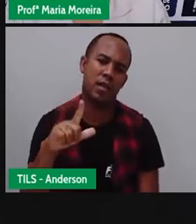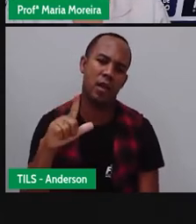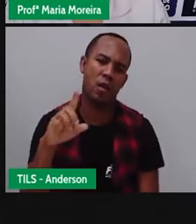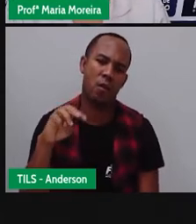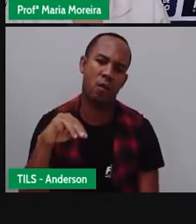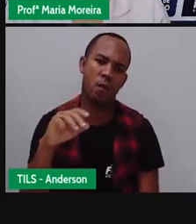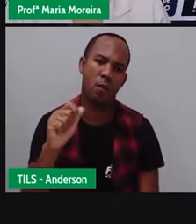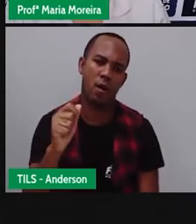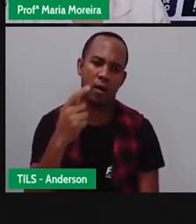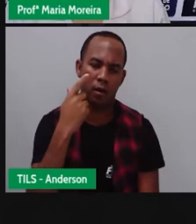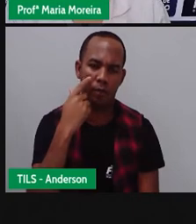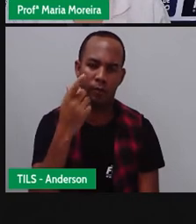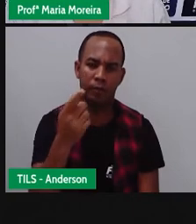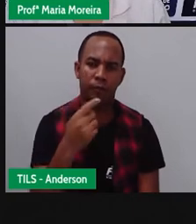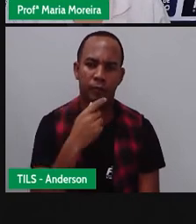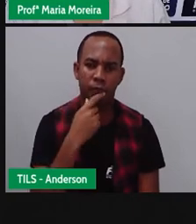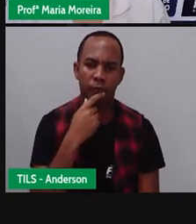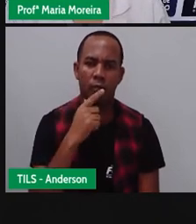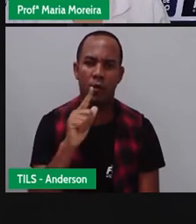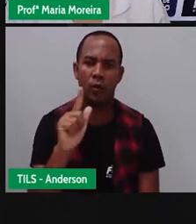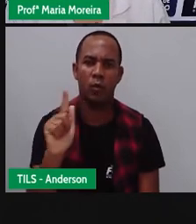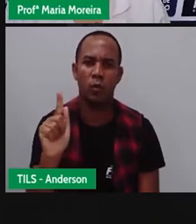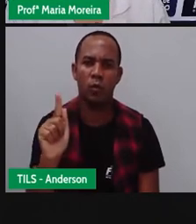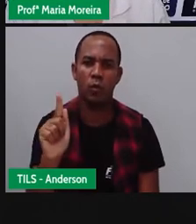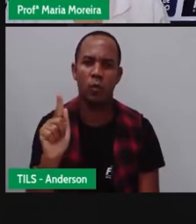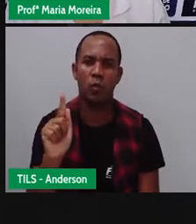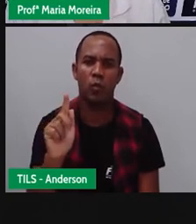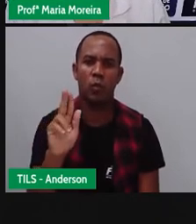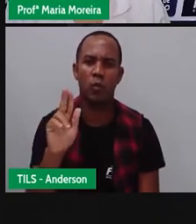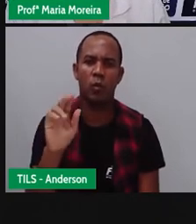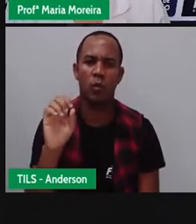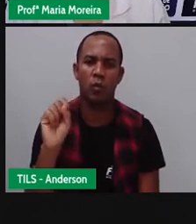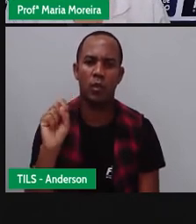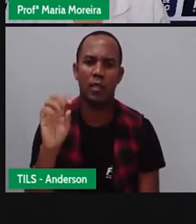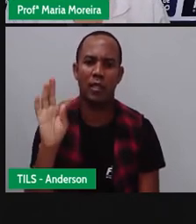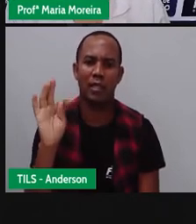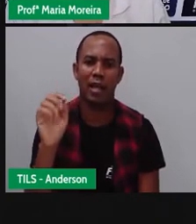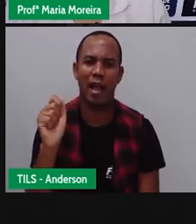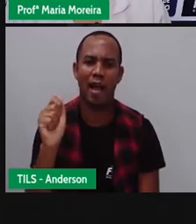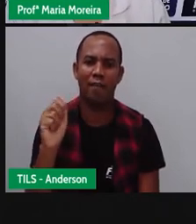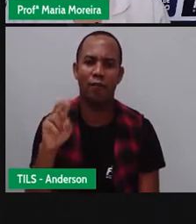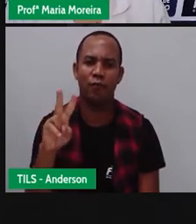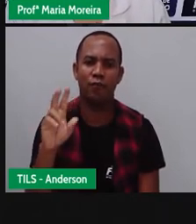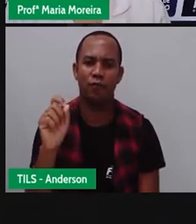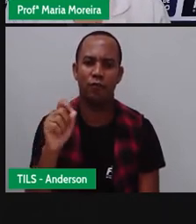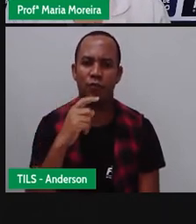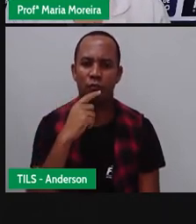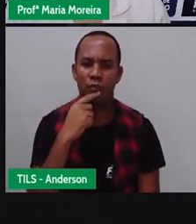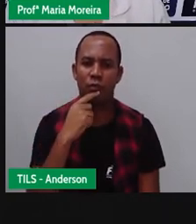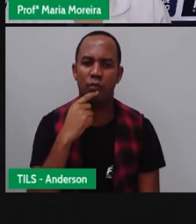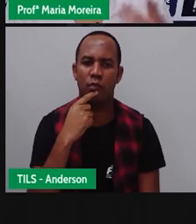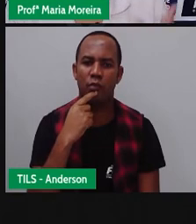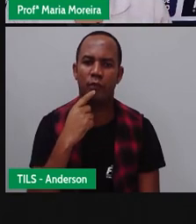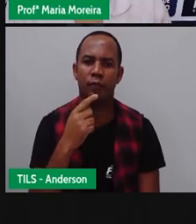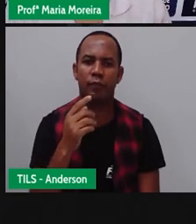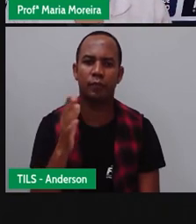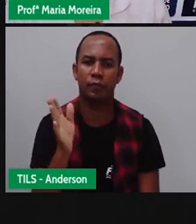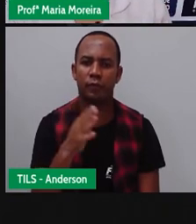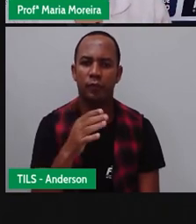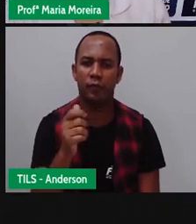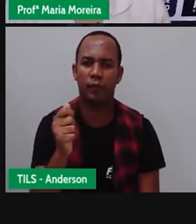Selma, o S maiúsculo. Gustavo, letra maiúscula. E Ana também, letra maiúscula.